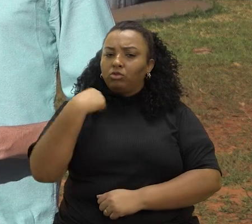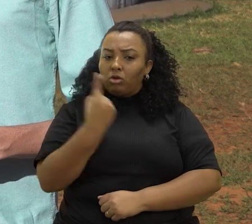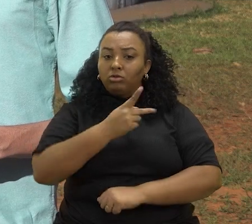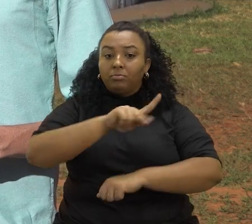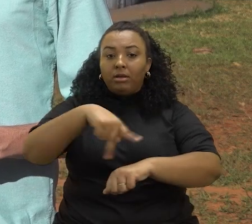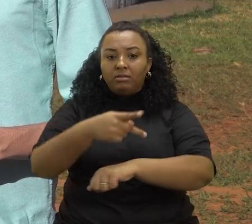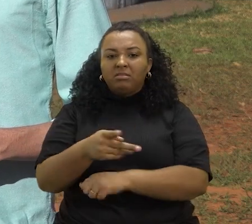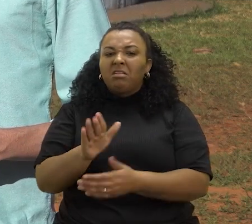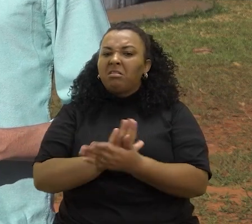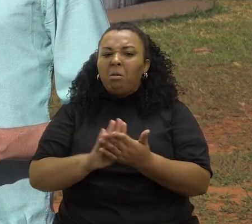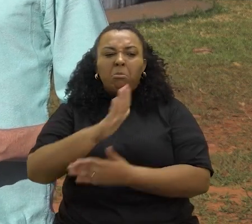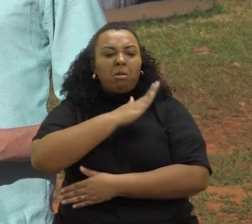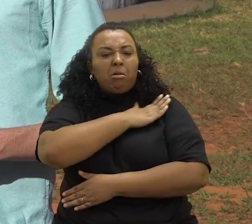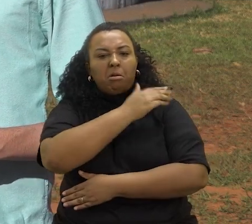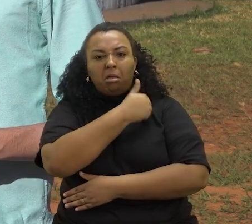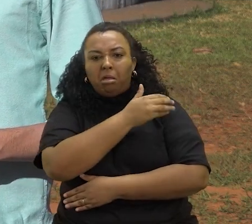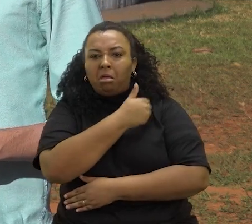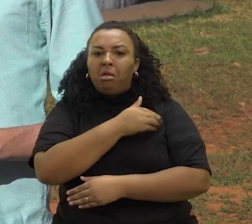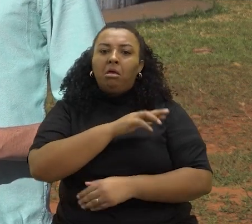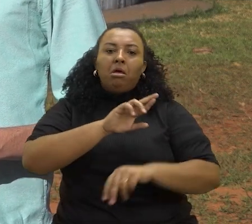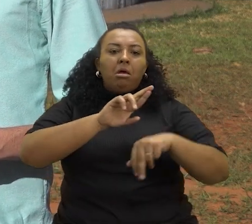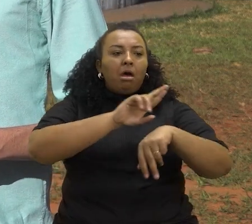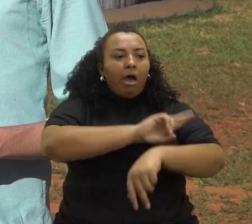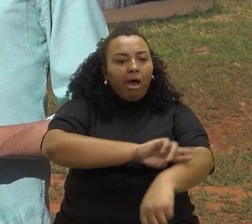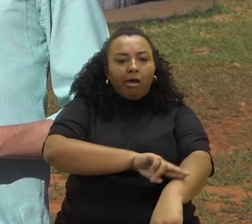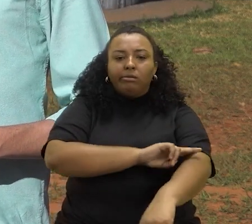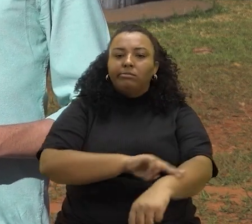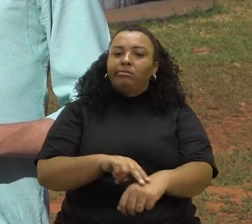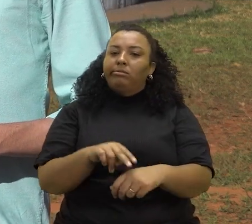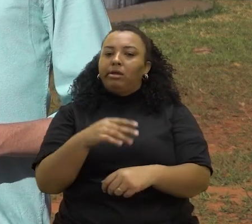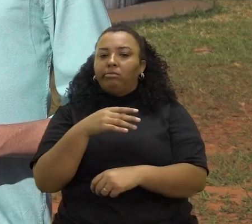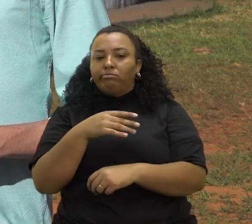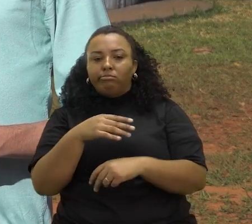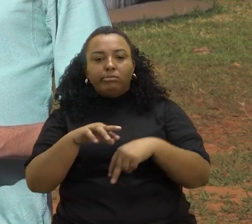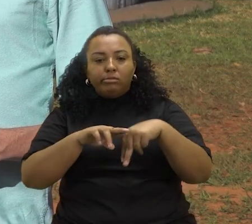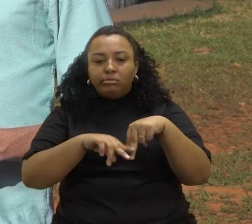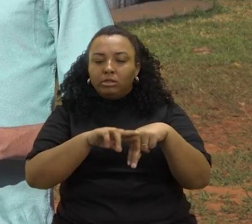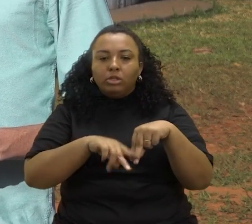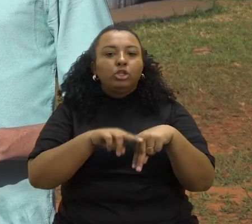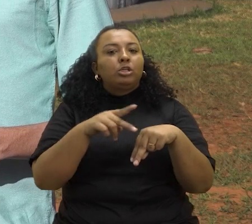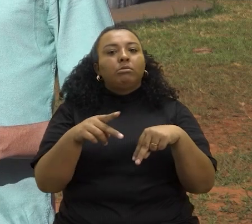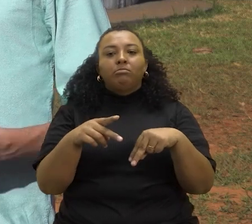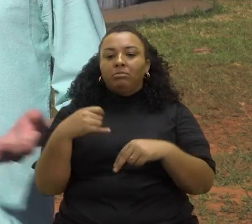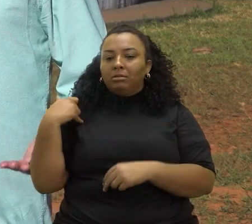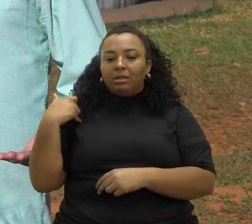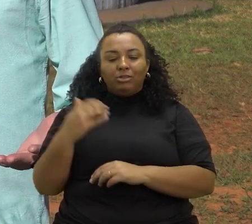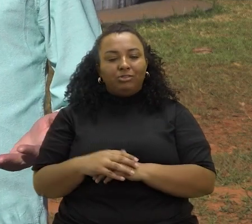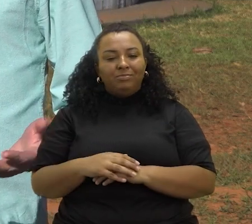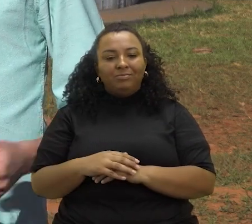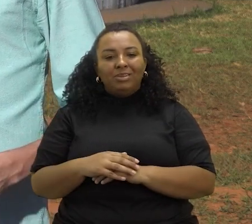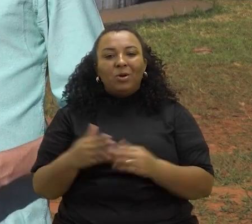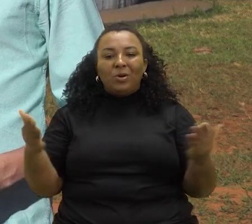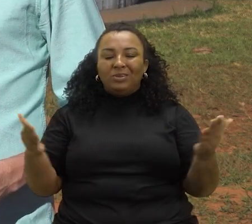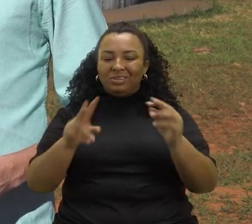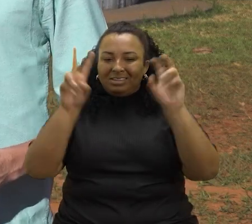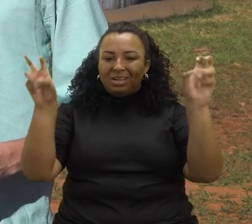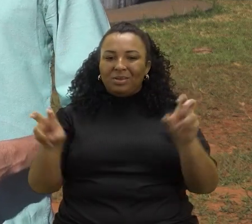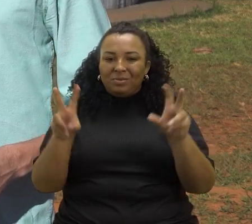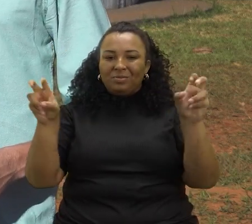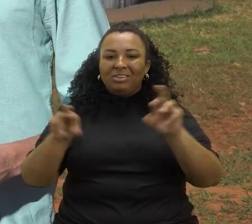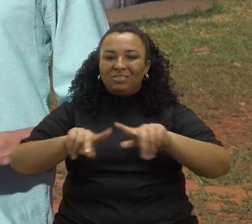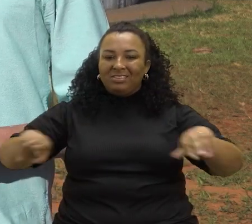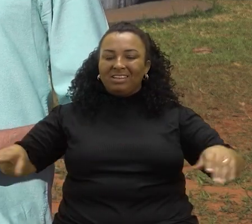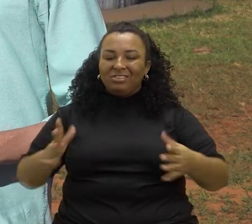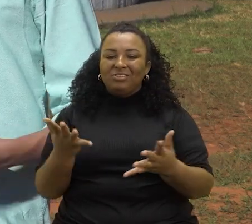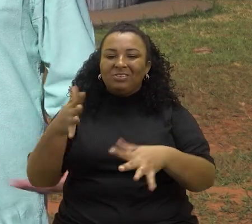país, sem distinção de raça, cor, idade, orientação sexual, como manda a nossa Constituição. A pauta de hoje é diversidade